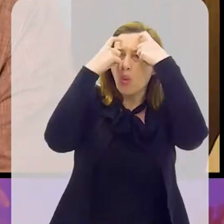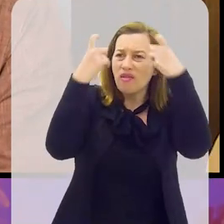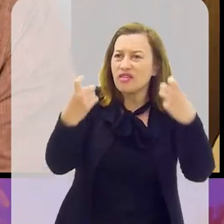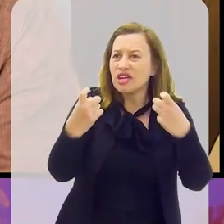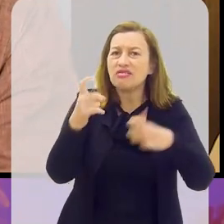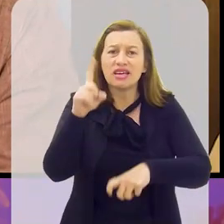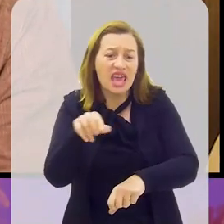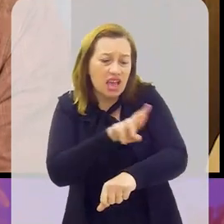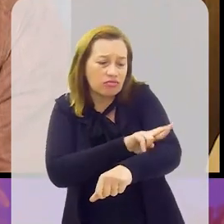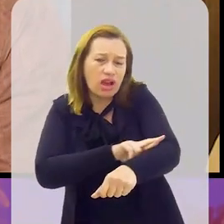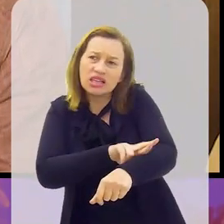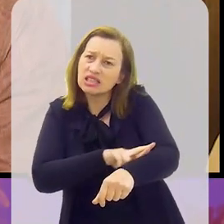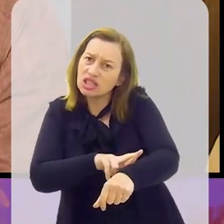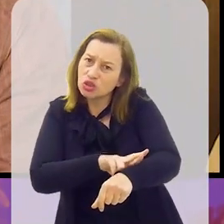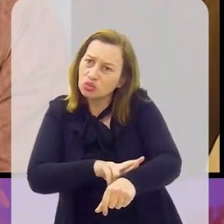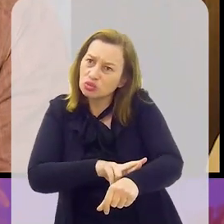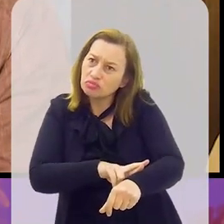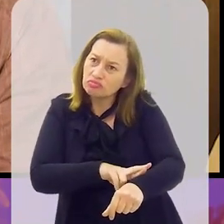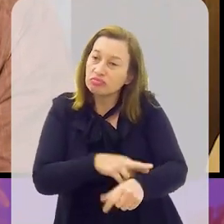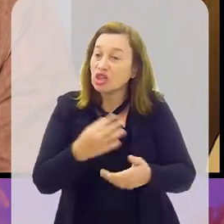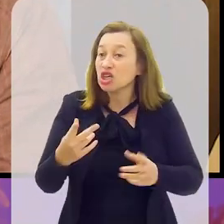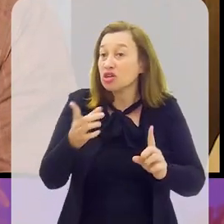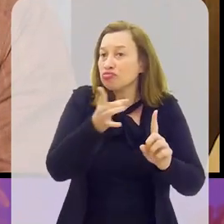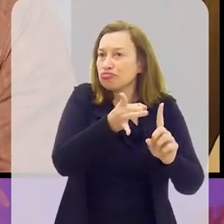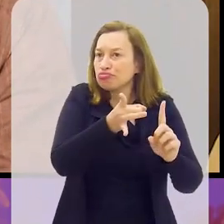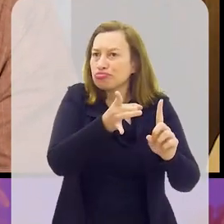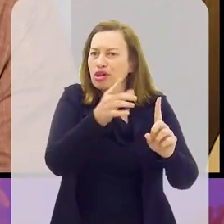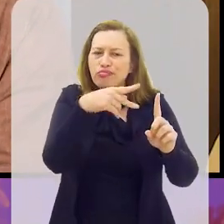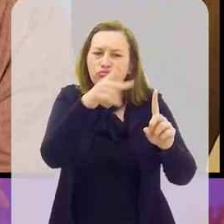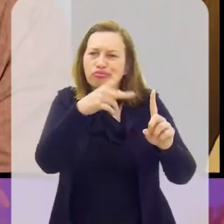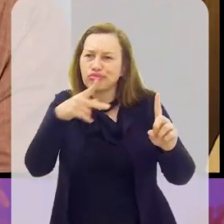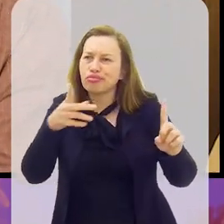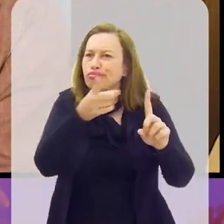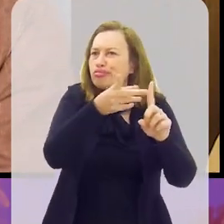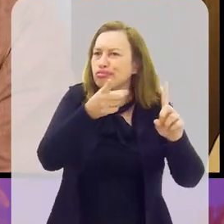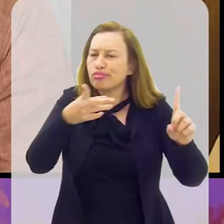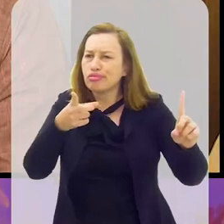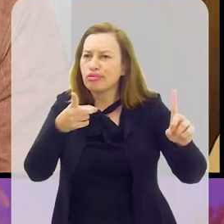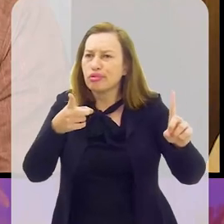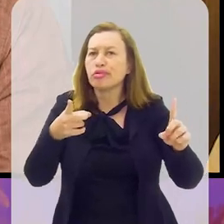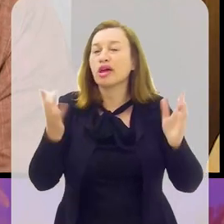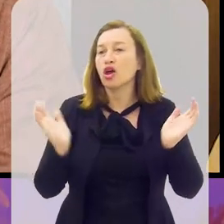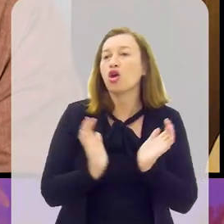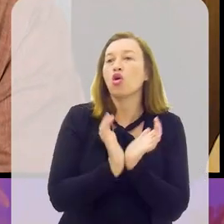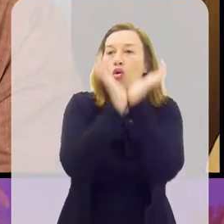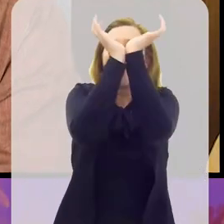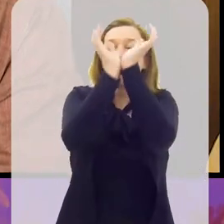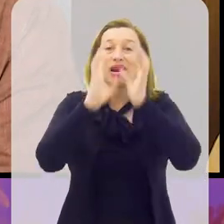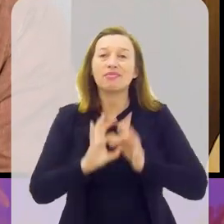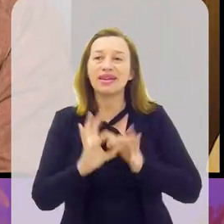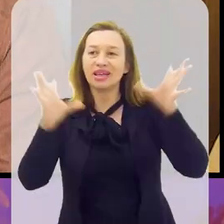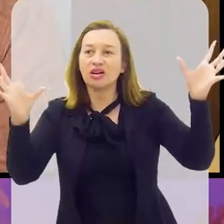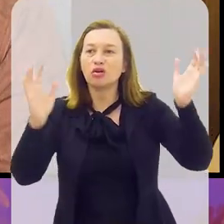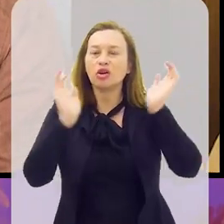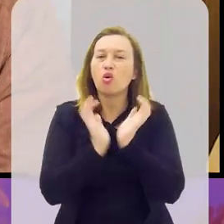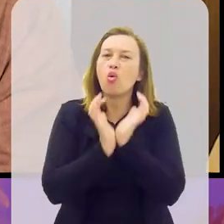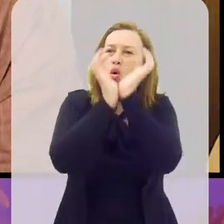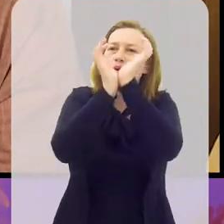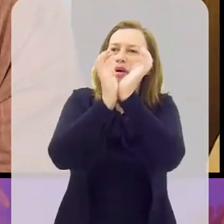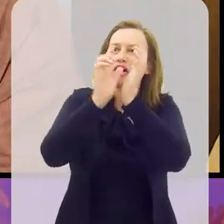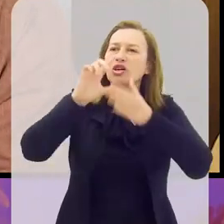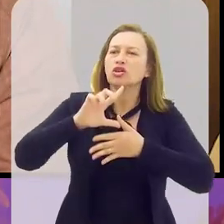violência que é de racismo, xenofobia, Copa Libertadores da América, Copa Sul